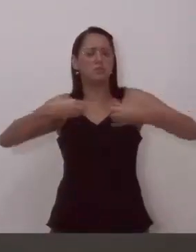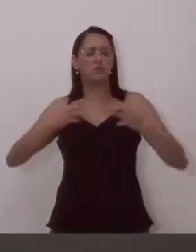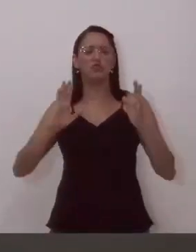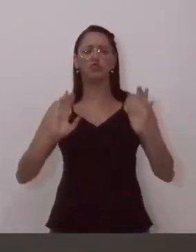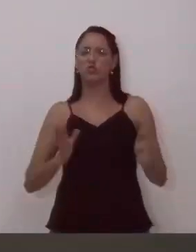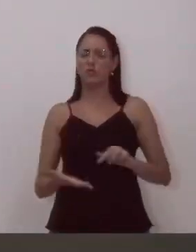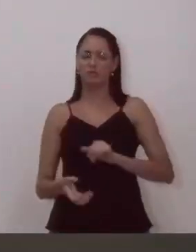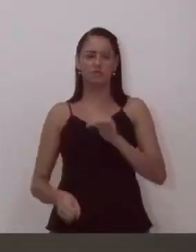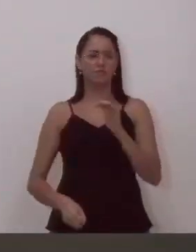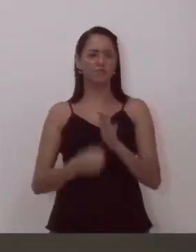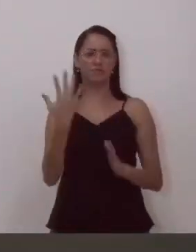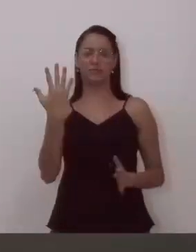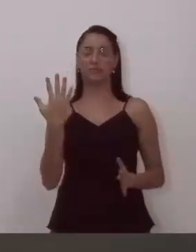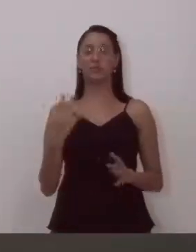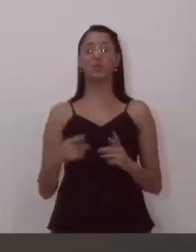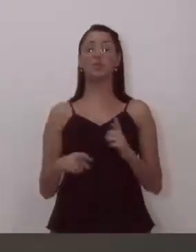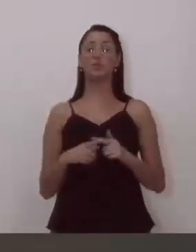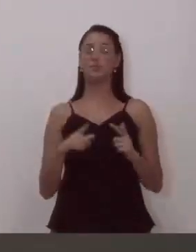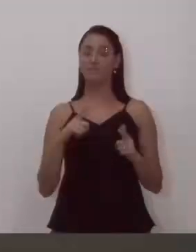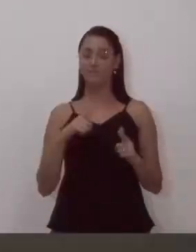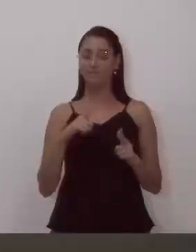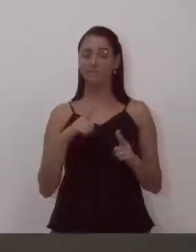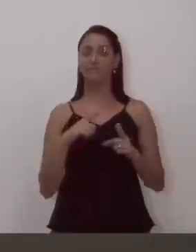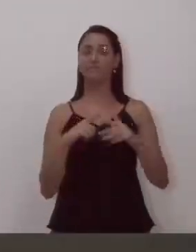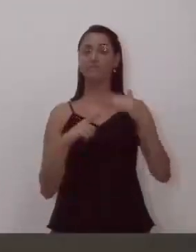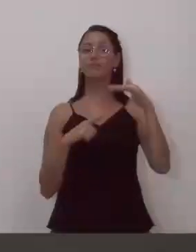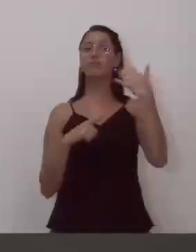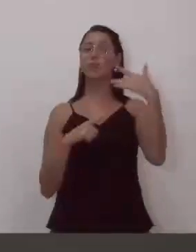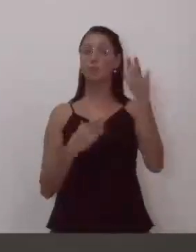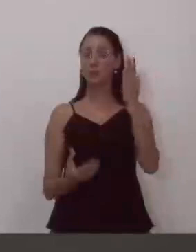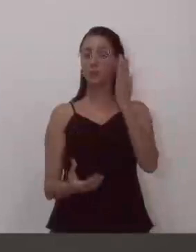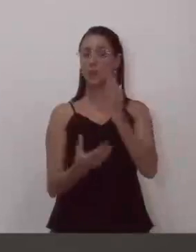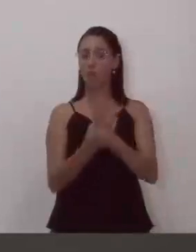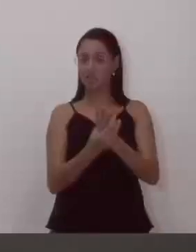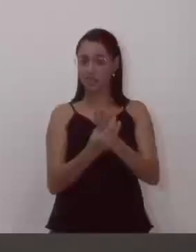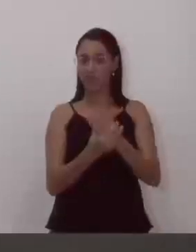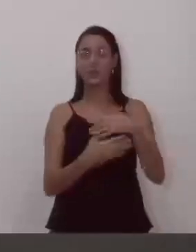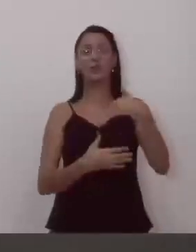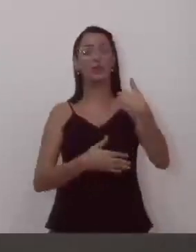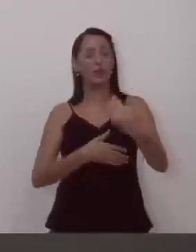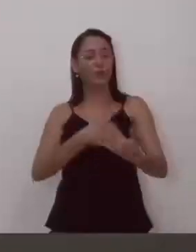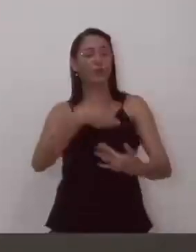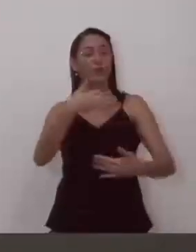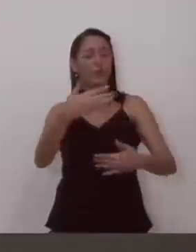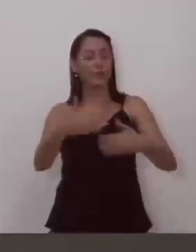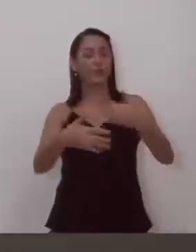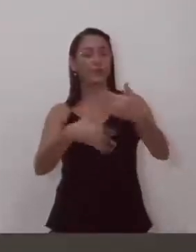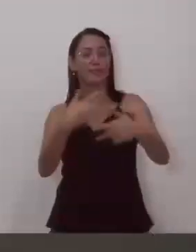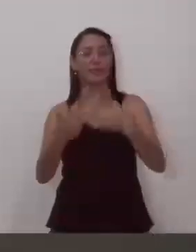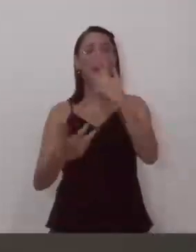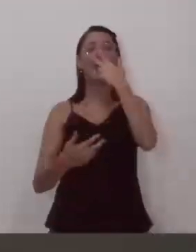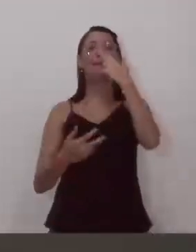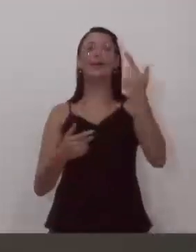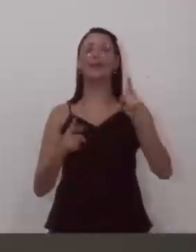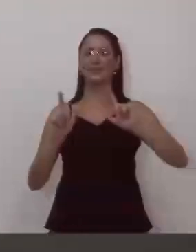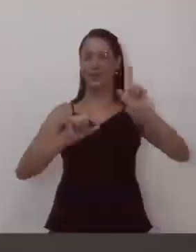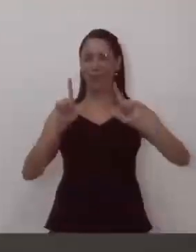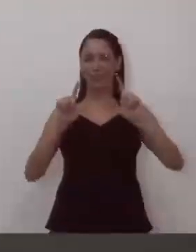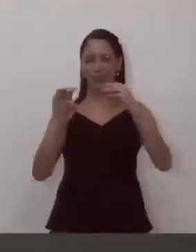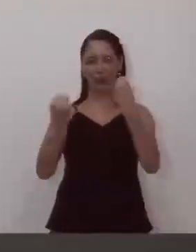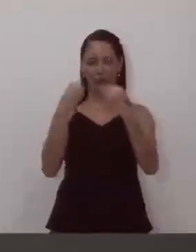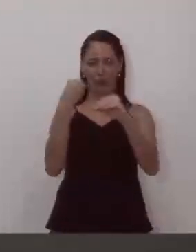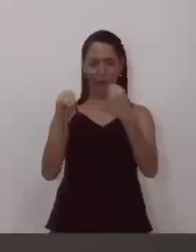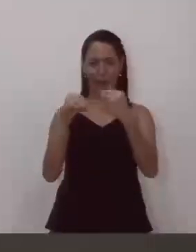porque existe um processo que acabou virando uma novela, já que está há oito meses rolando,